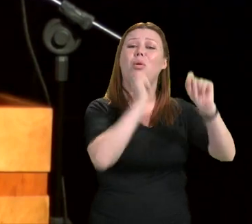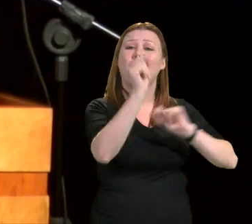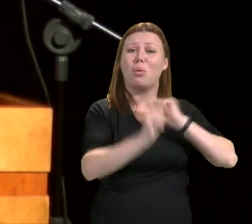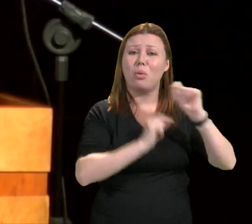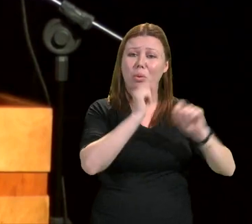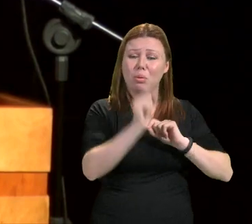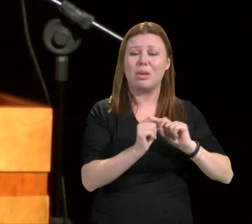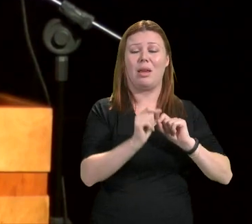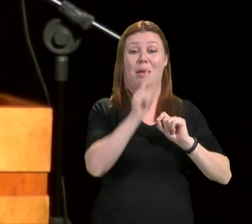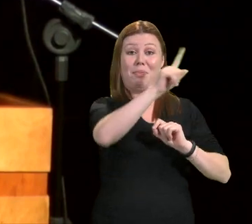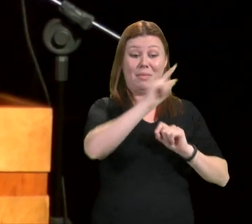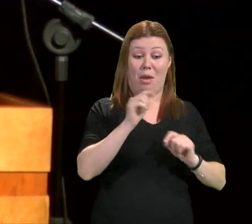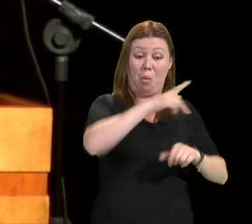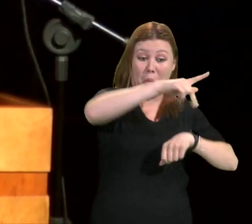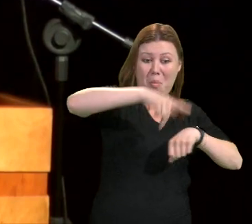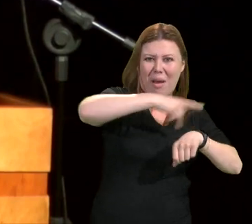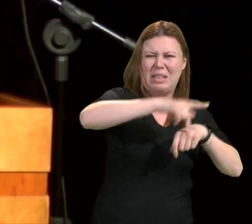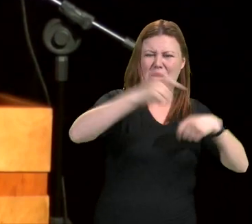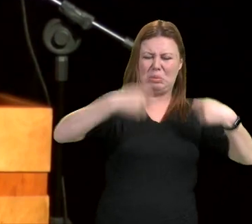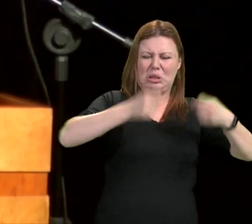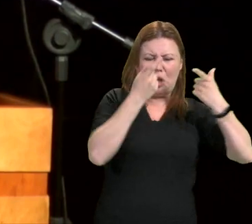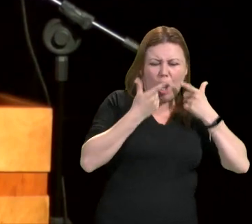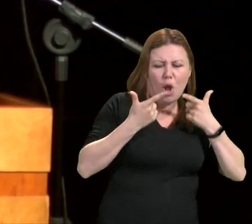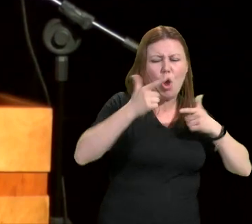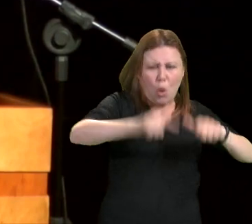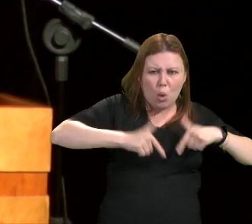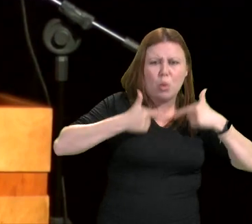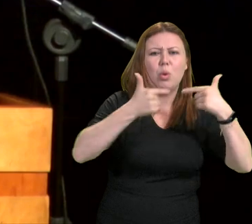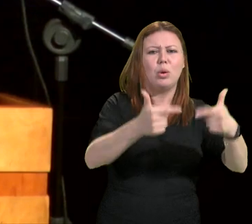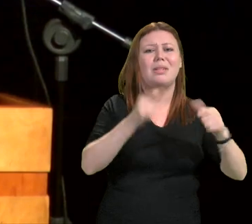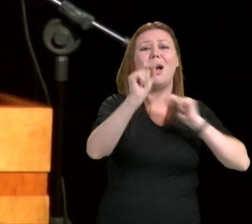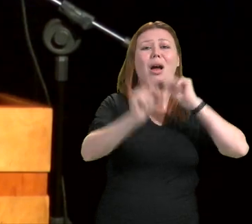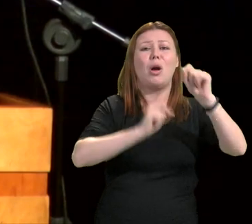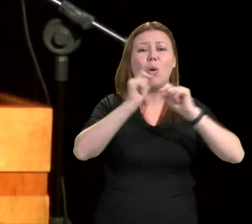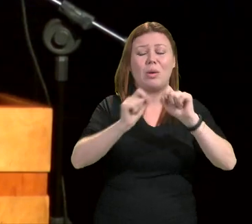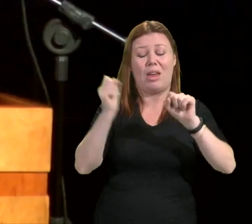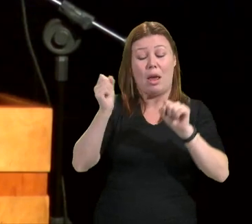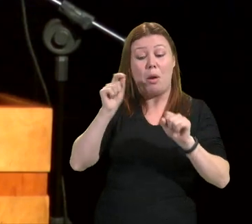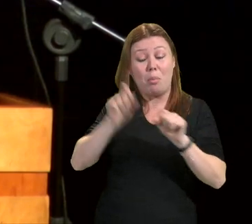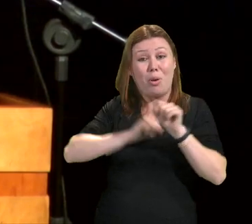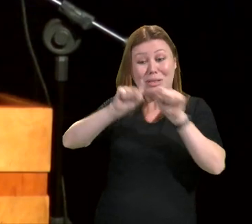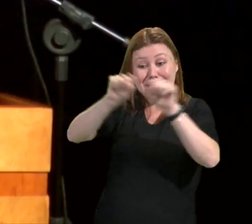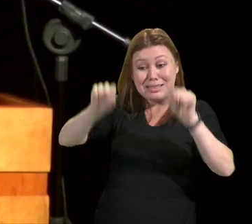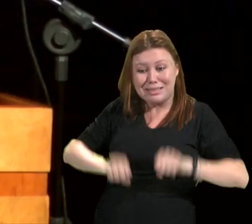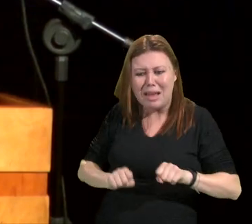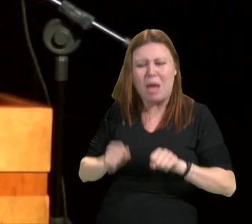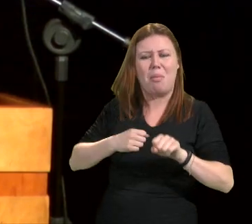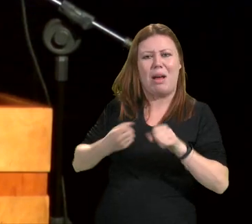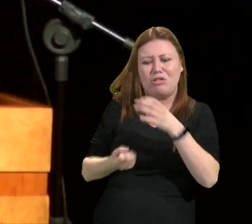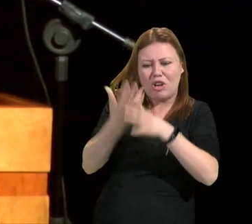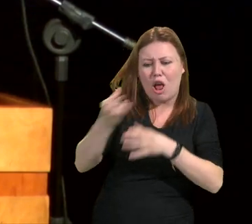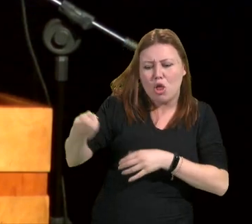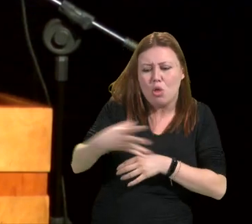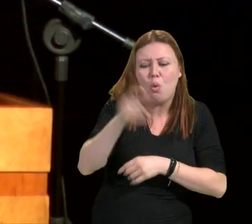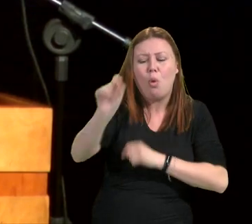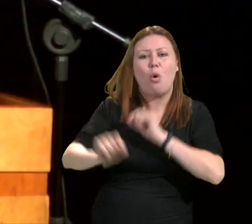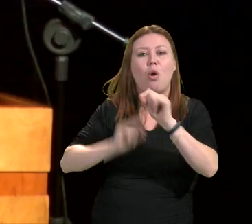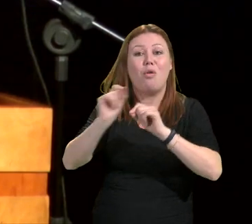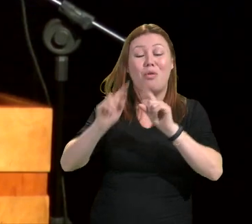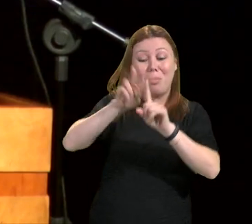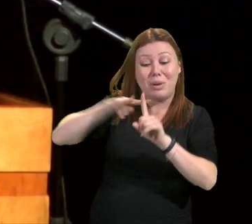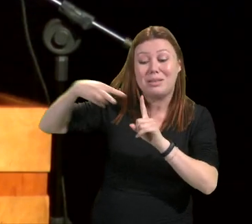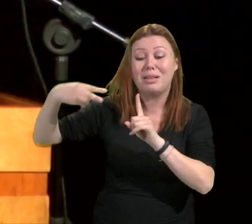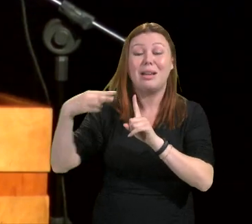a Irlanda deve lutar uma luta contra a reestruturação do sistema educacional sob a perspectiva de que devemos